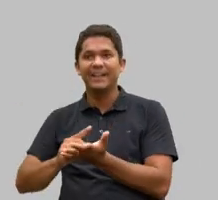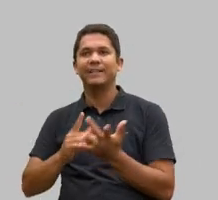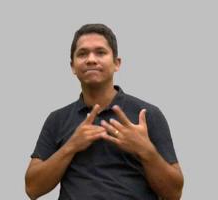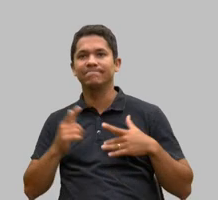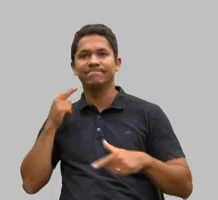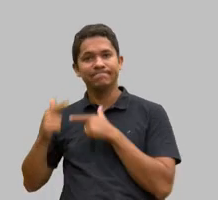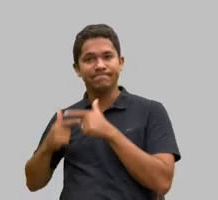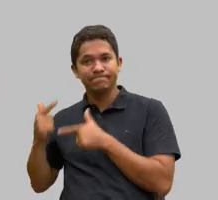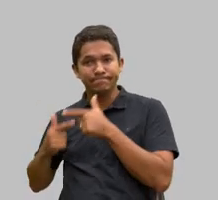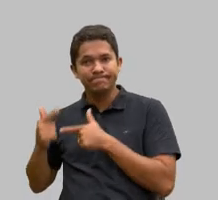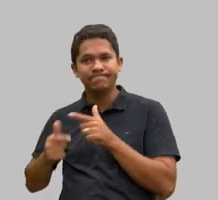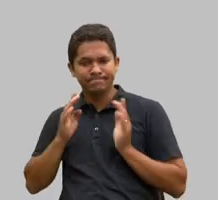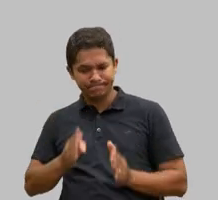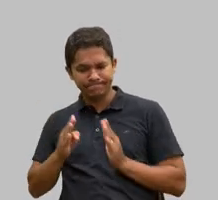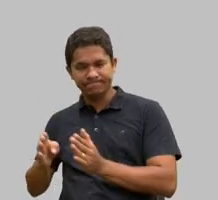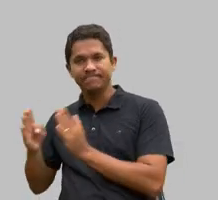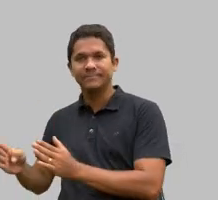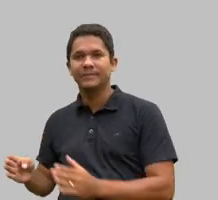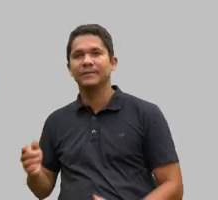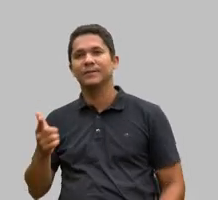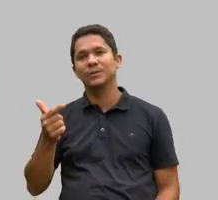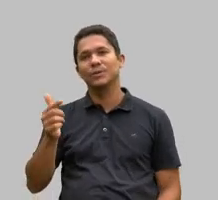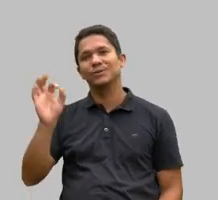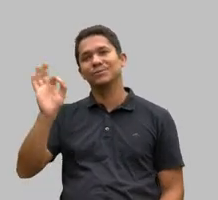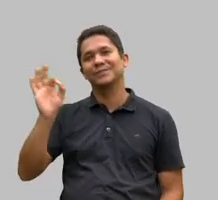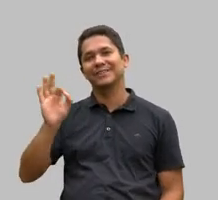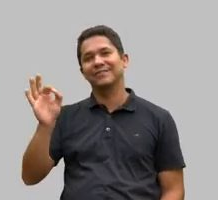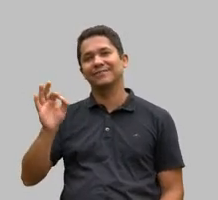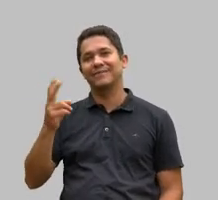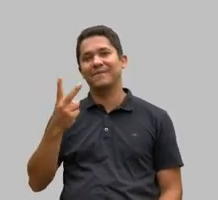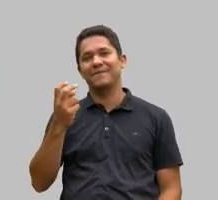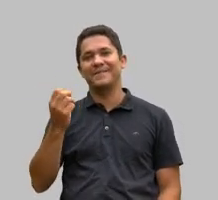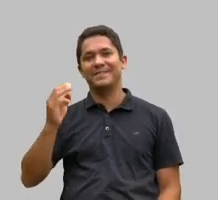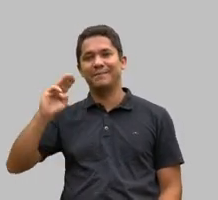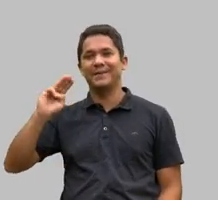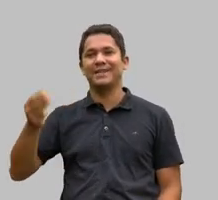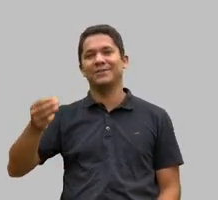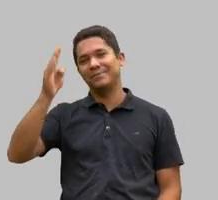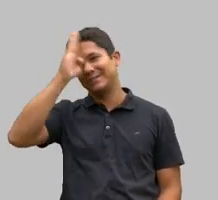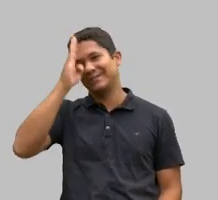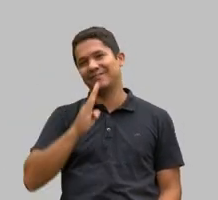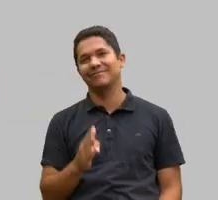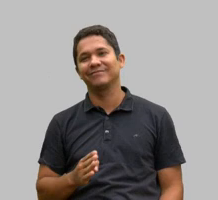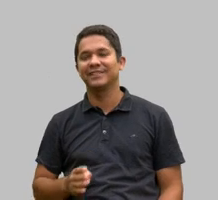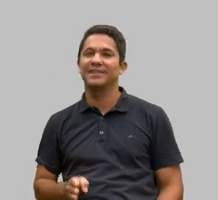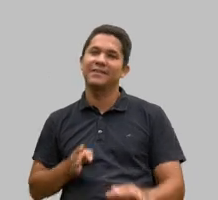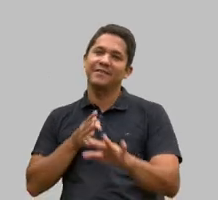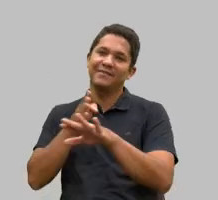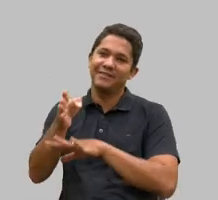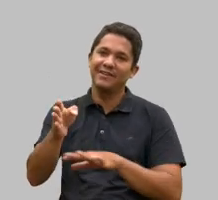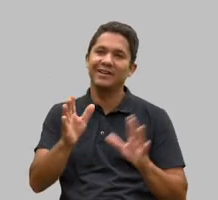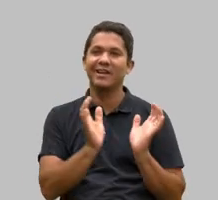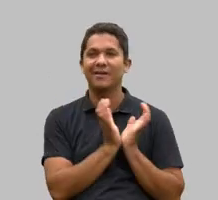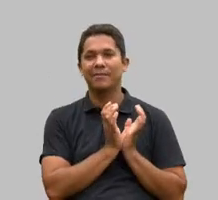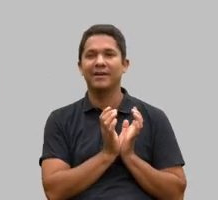com certa regularidade, uma vez por semana, duas vezes, indo nas APAES, cumprindo ali a sua função.